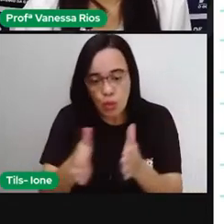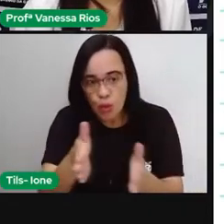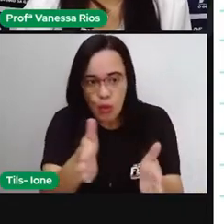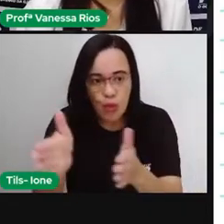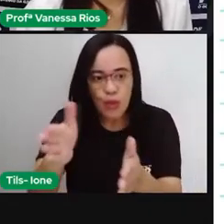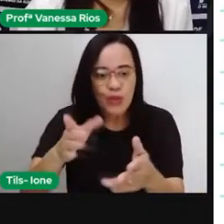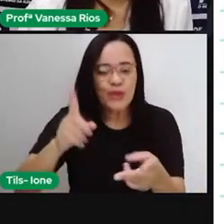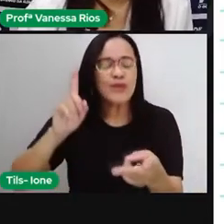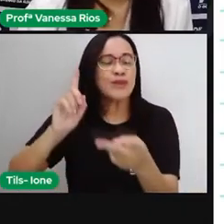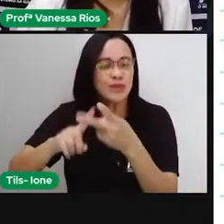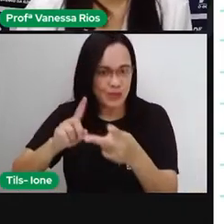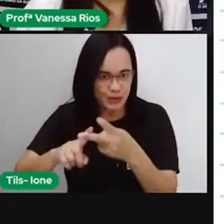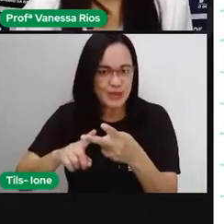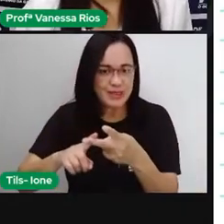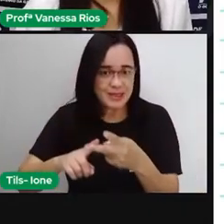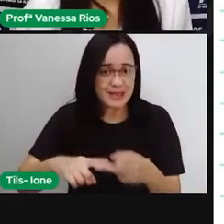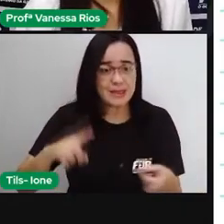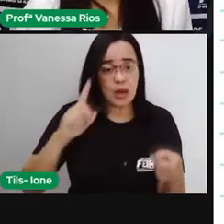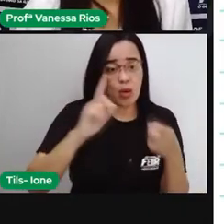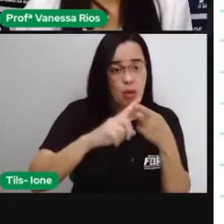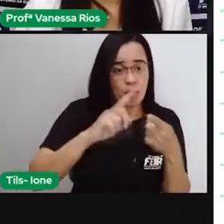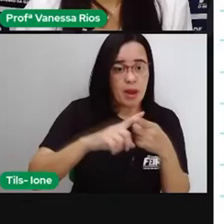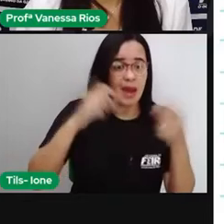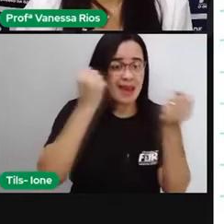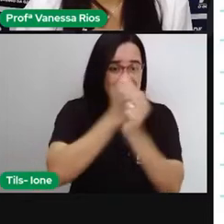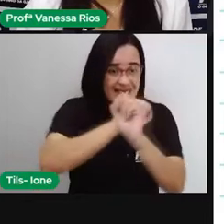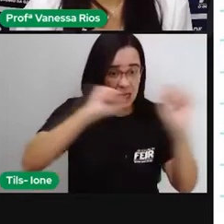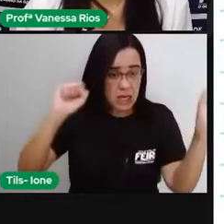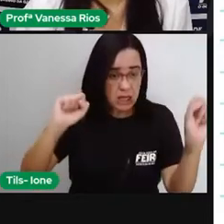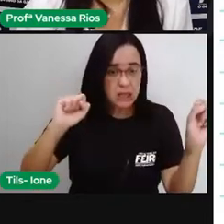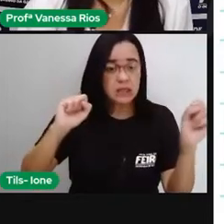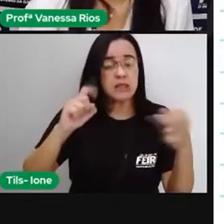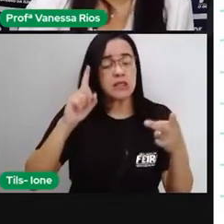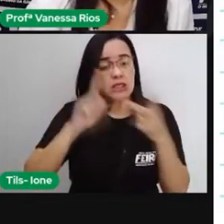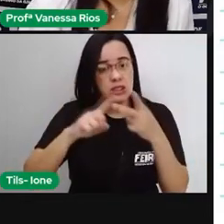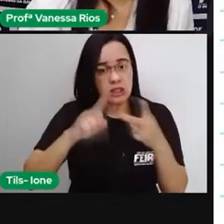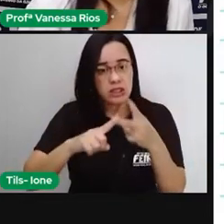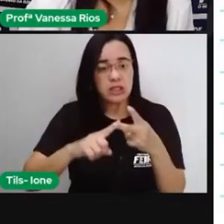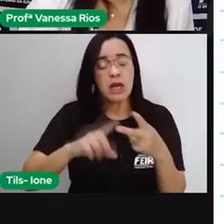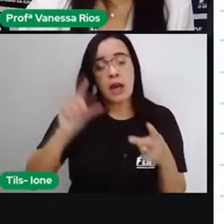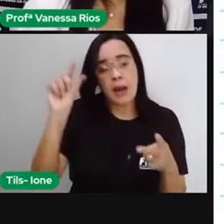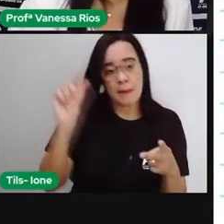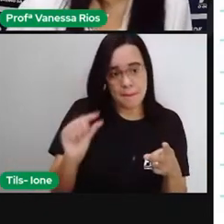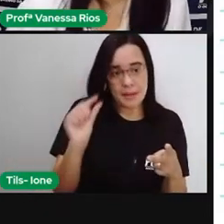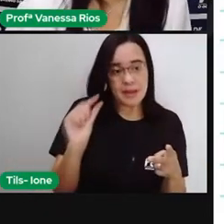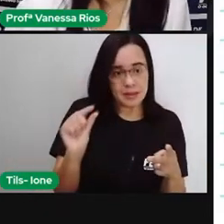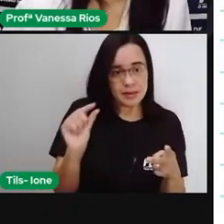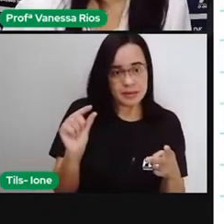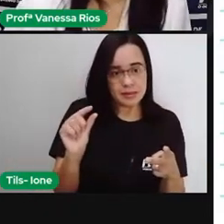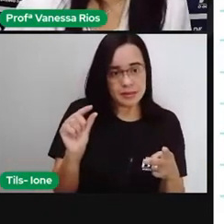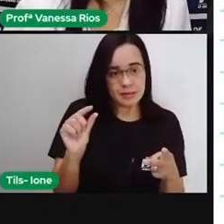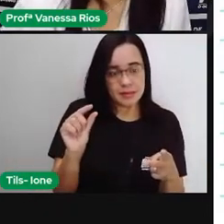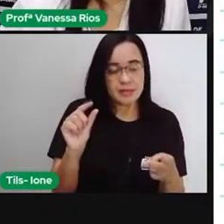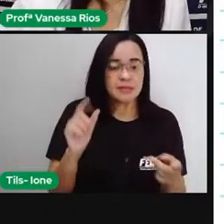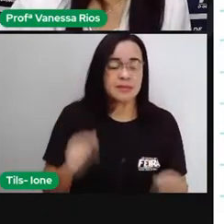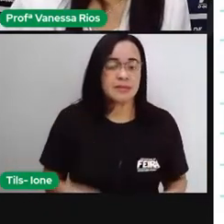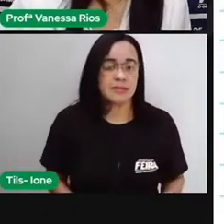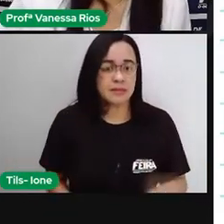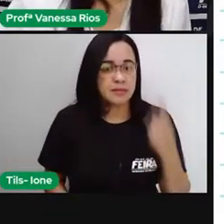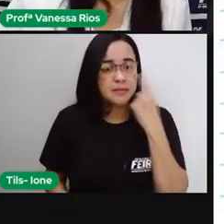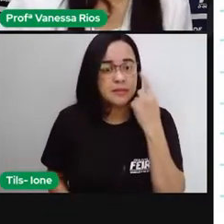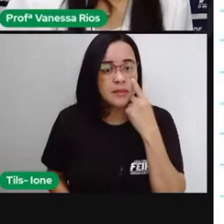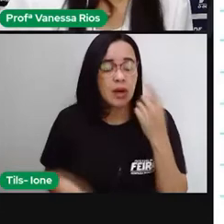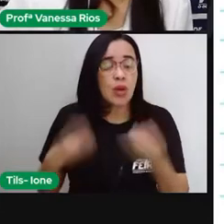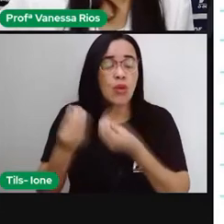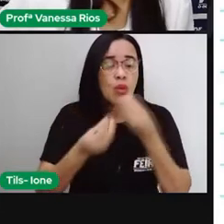ou grande circulação, e a circulação pulmonar, ou pequena circulação. A prova vai mostrar aqui assim,